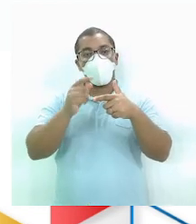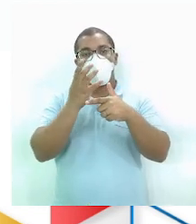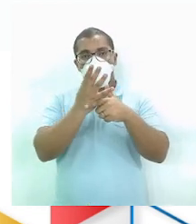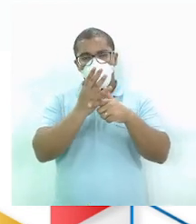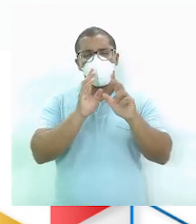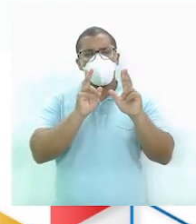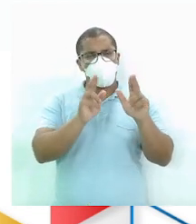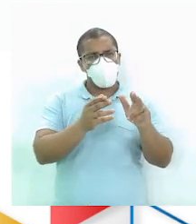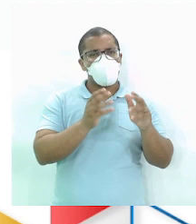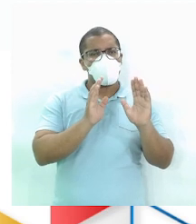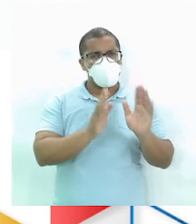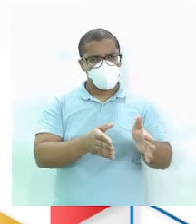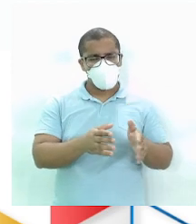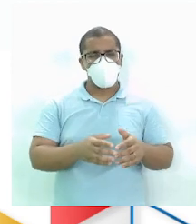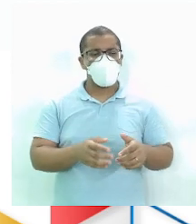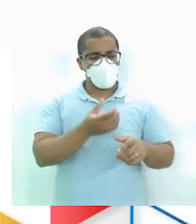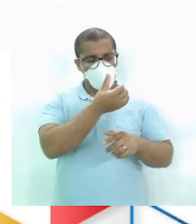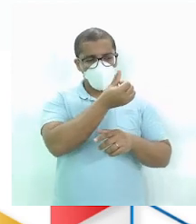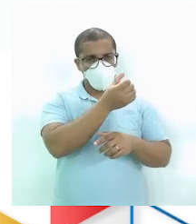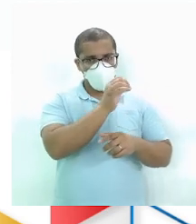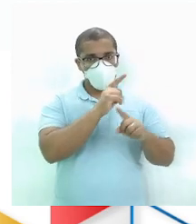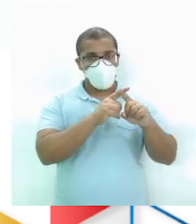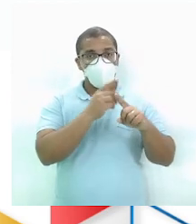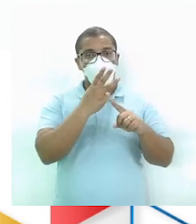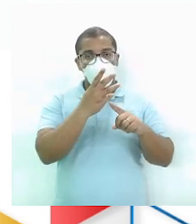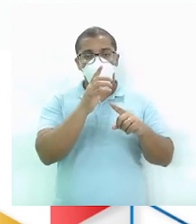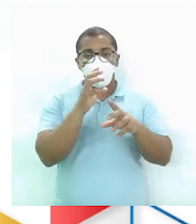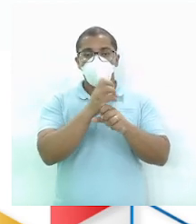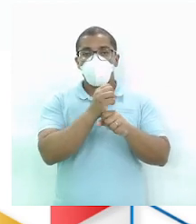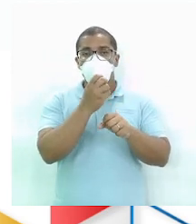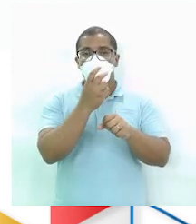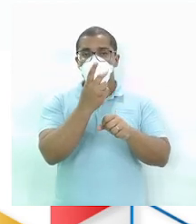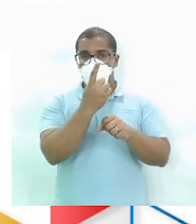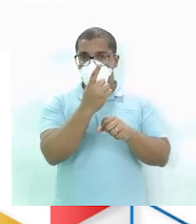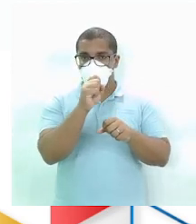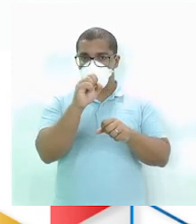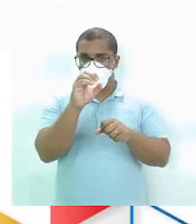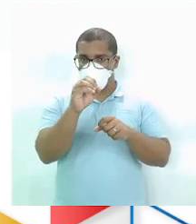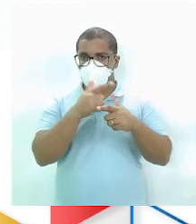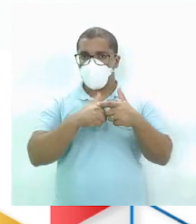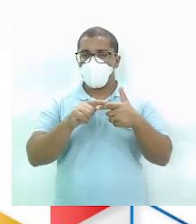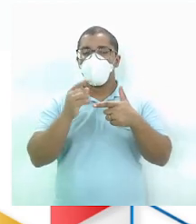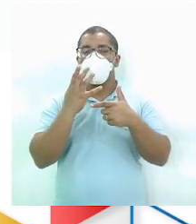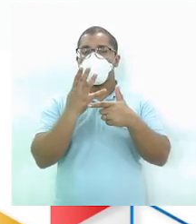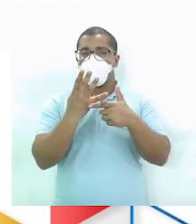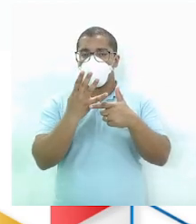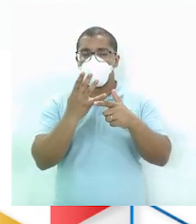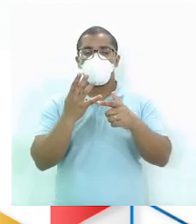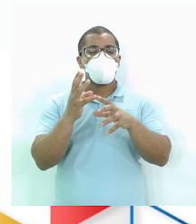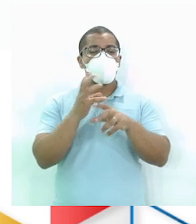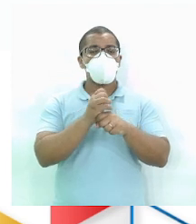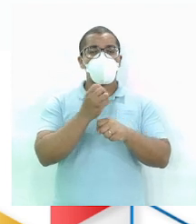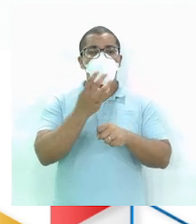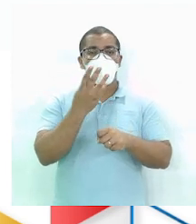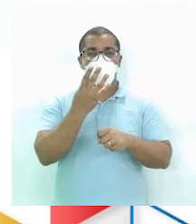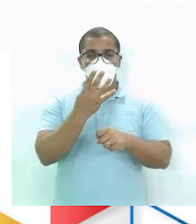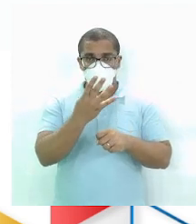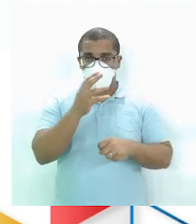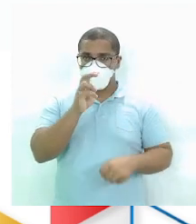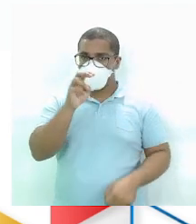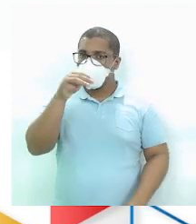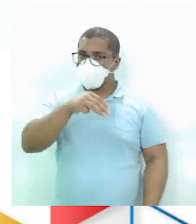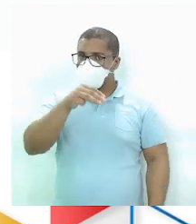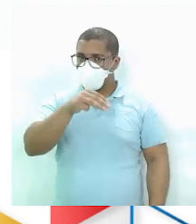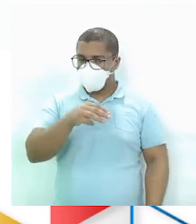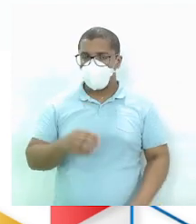anteriores 60 vezes 3 180 Divido por 4 45 minutos Resolvemos a questão Do